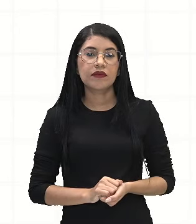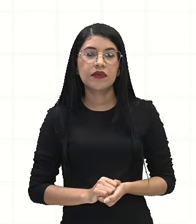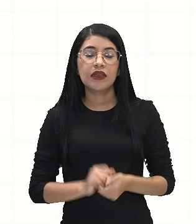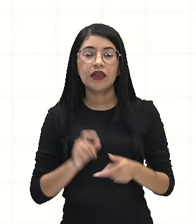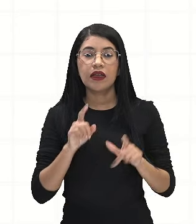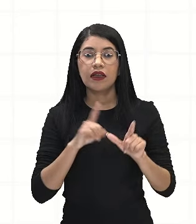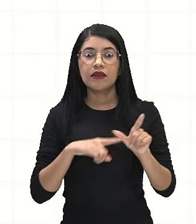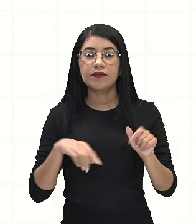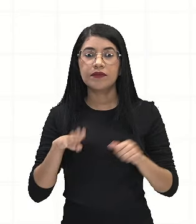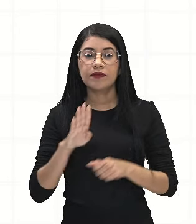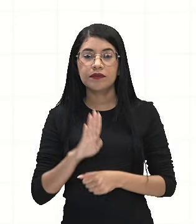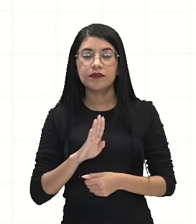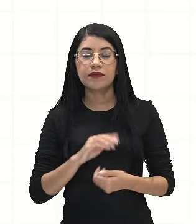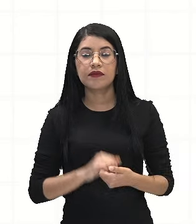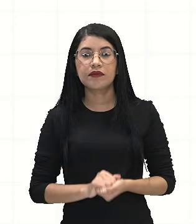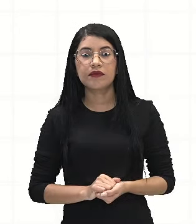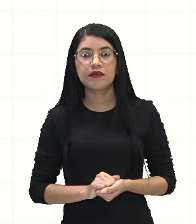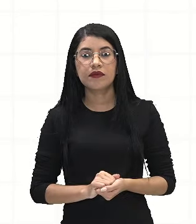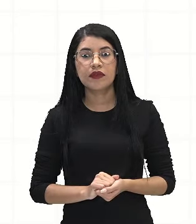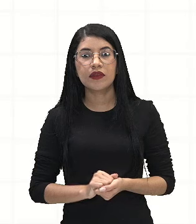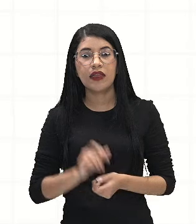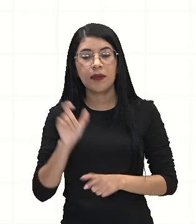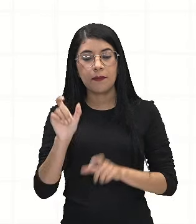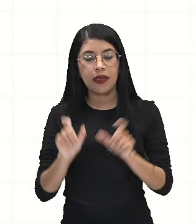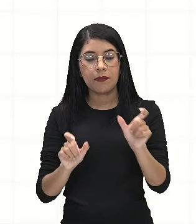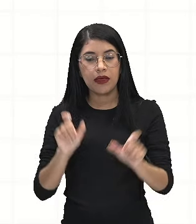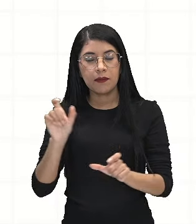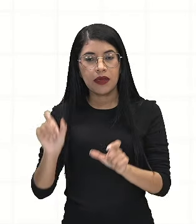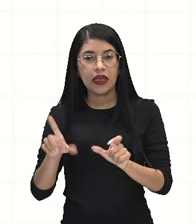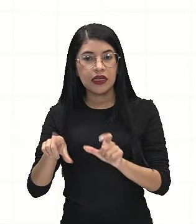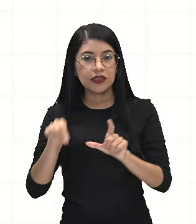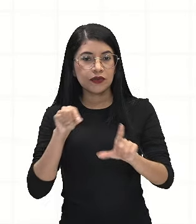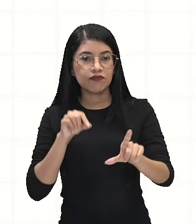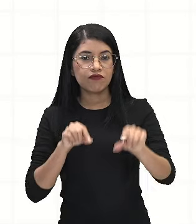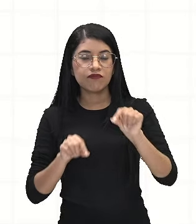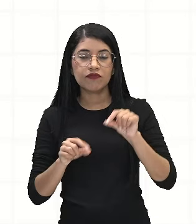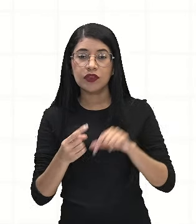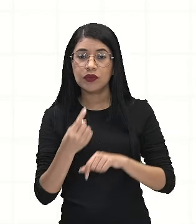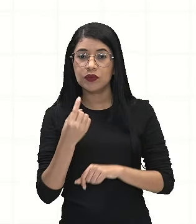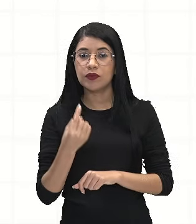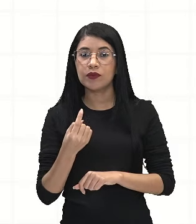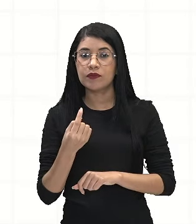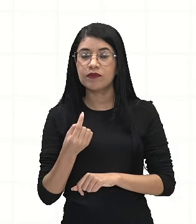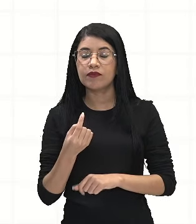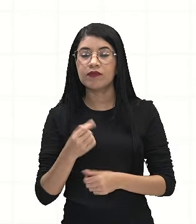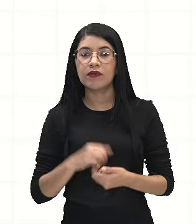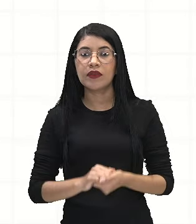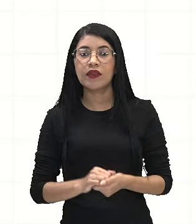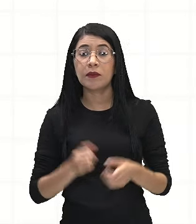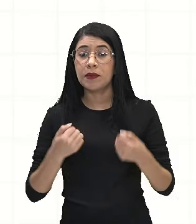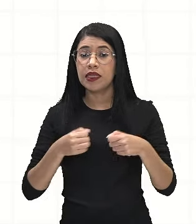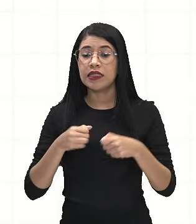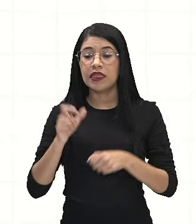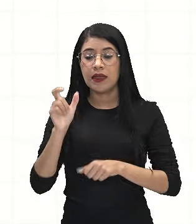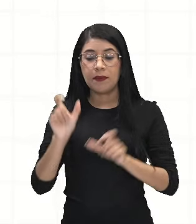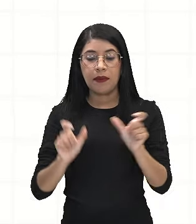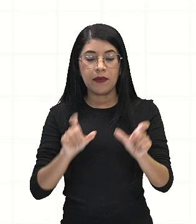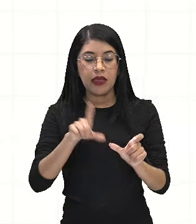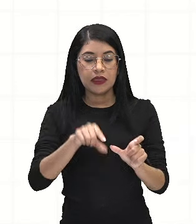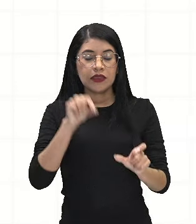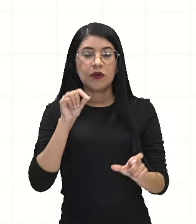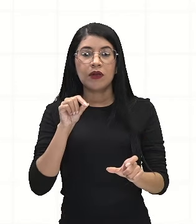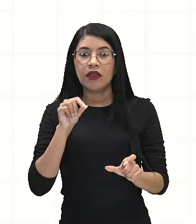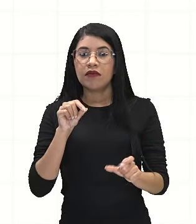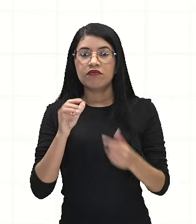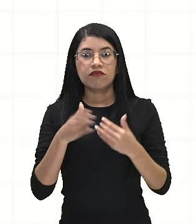letra B diz assim, escolhendo-se uma dessas pessoas ao acaso. De novo, ó. Está escolhendo uma pessoa ao acaso. Qual